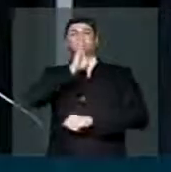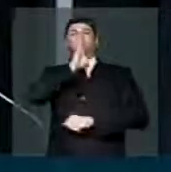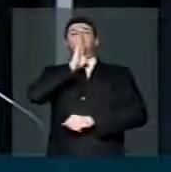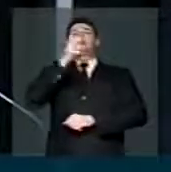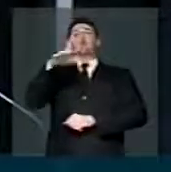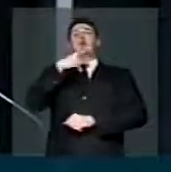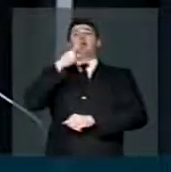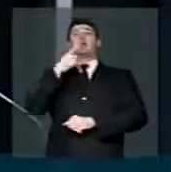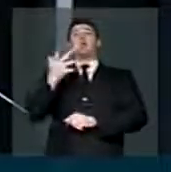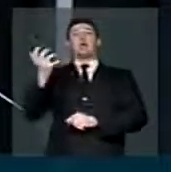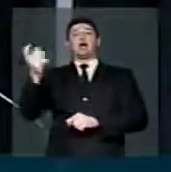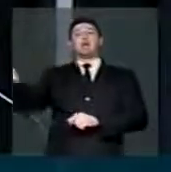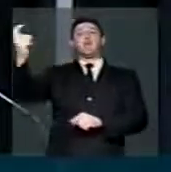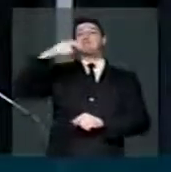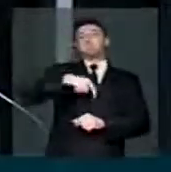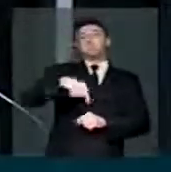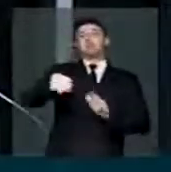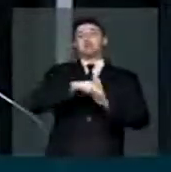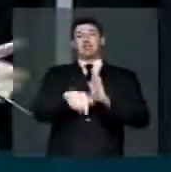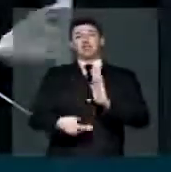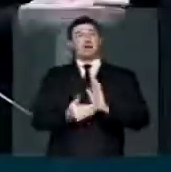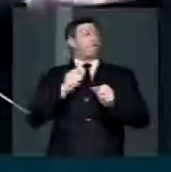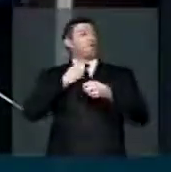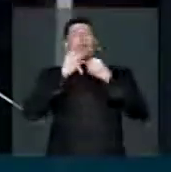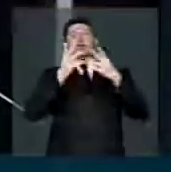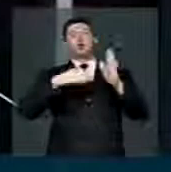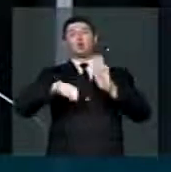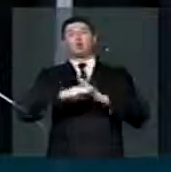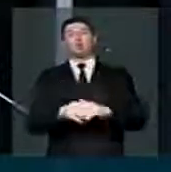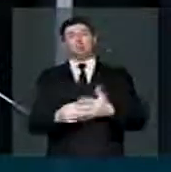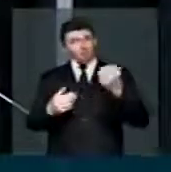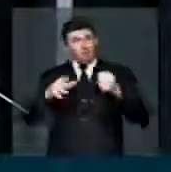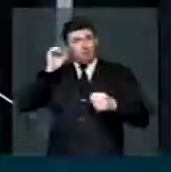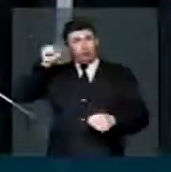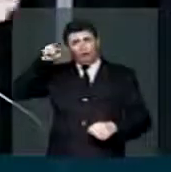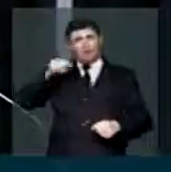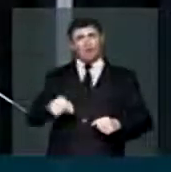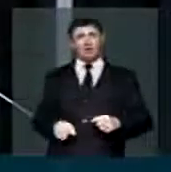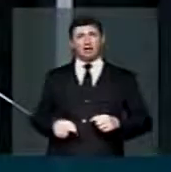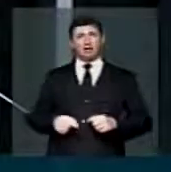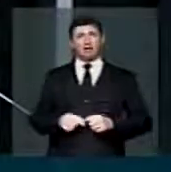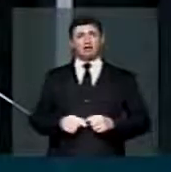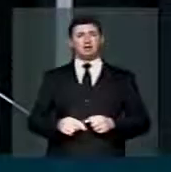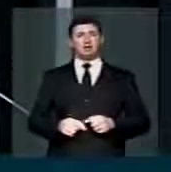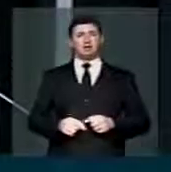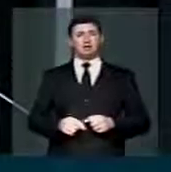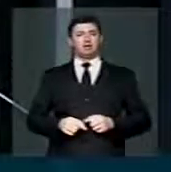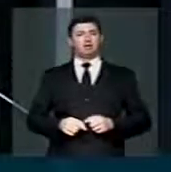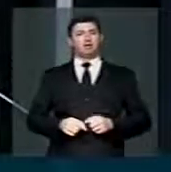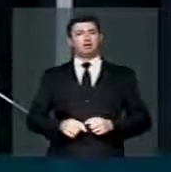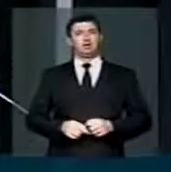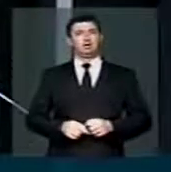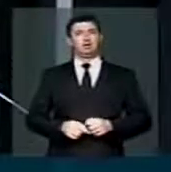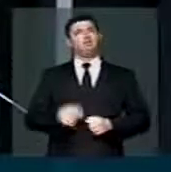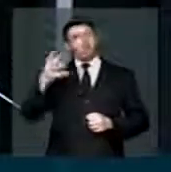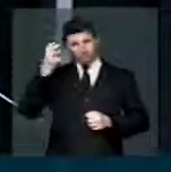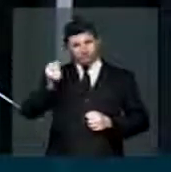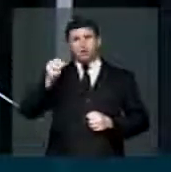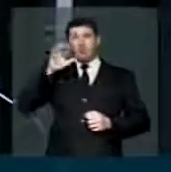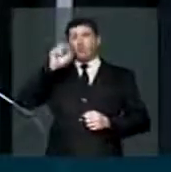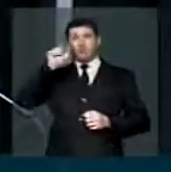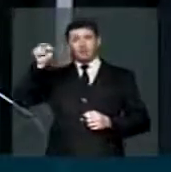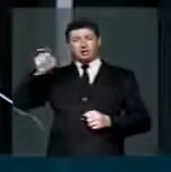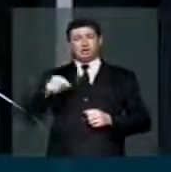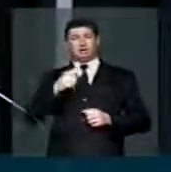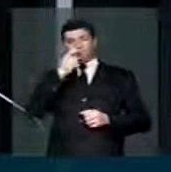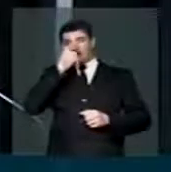e agora ele quer vir contar aqui na casa. Vamos ouvir esse diretor, que ele foi guindado, nobre deputado, ele foi